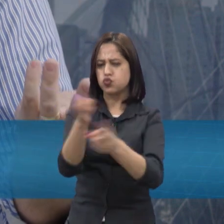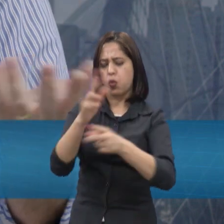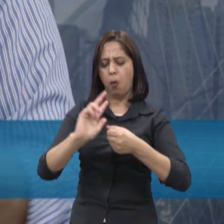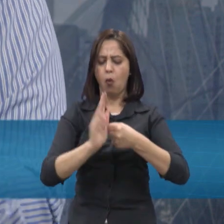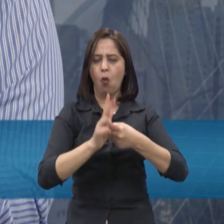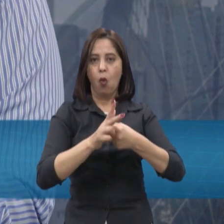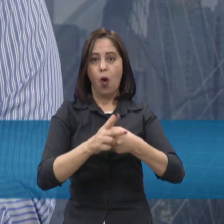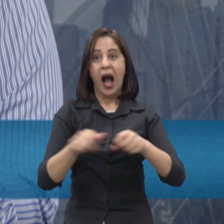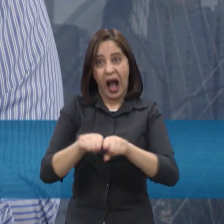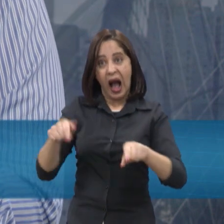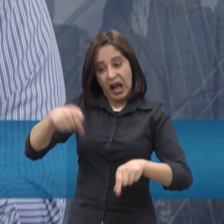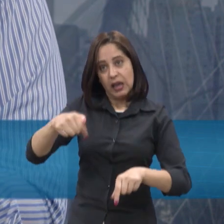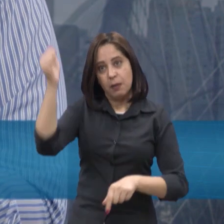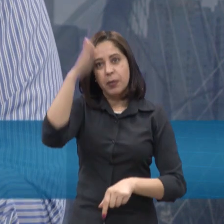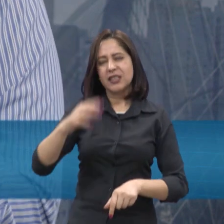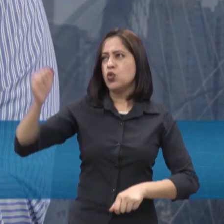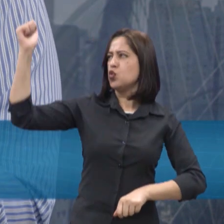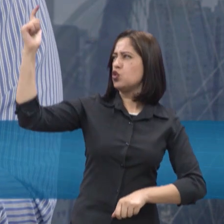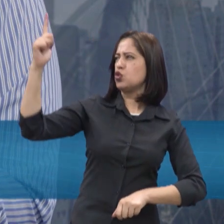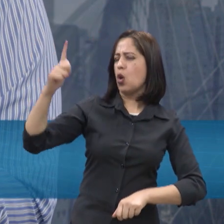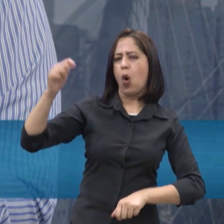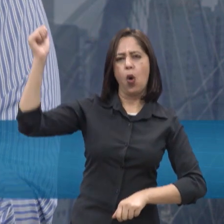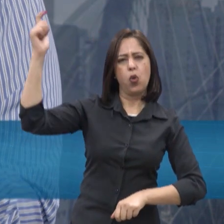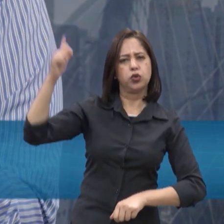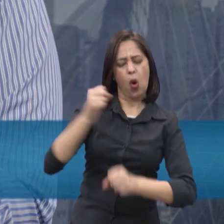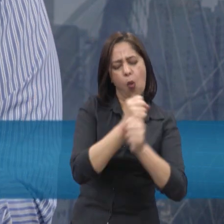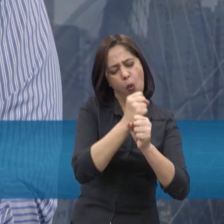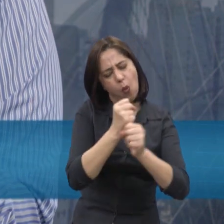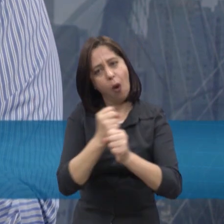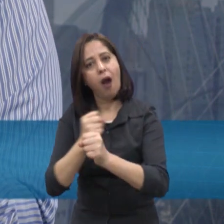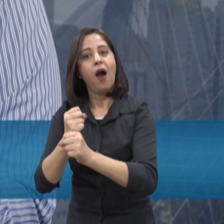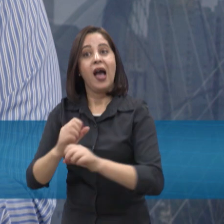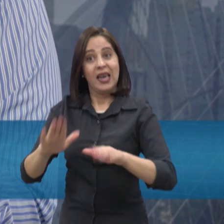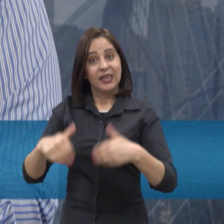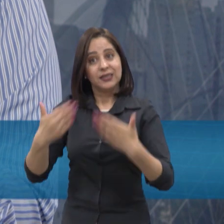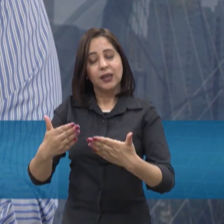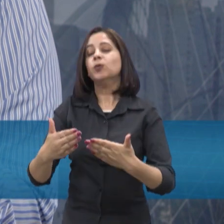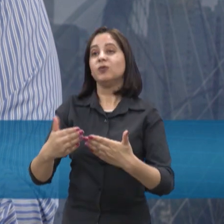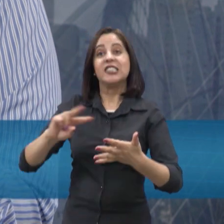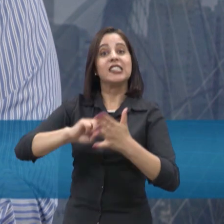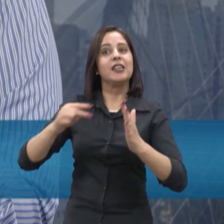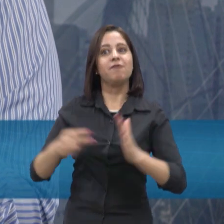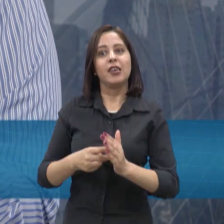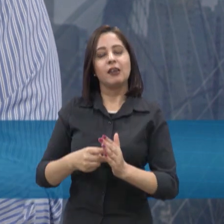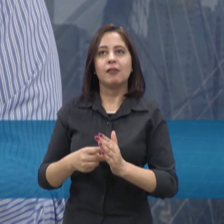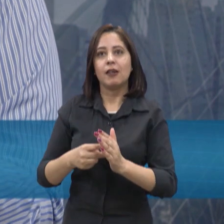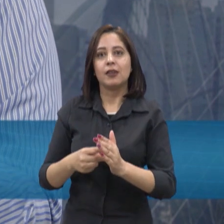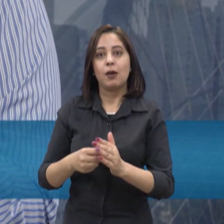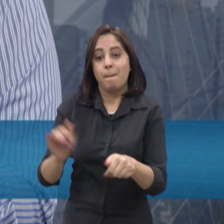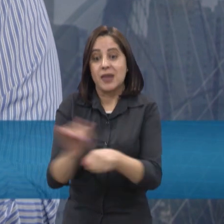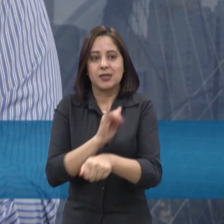praticamente o ano inteiro, né? Sim. Então, a gente tem muito recurso, isso favorece, isso não quer dizer que, por exemplo, muitos